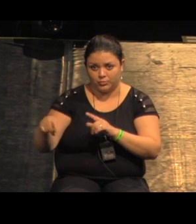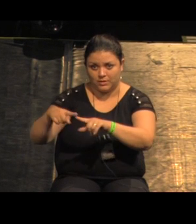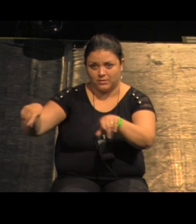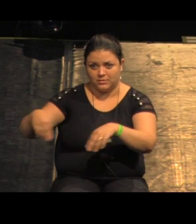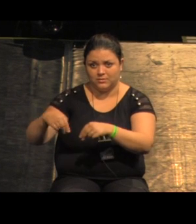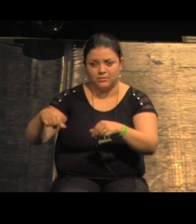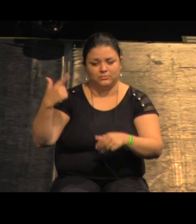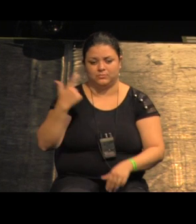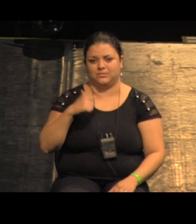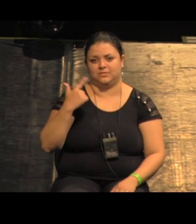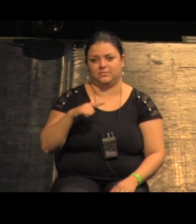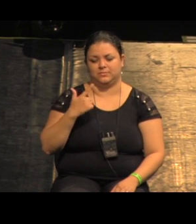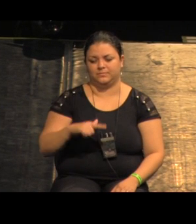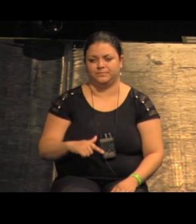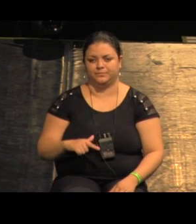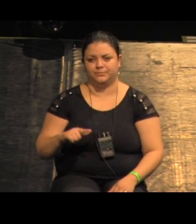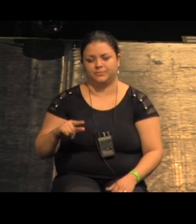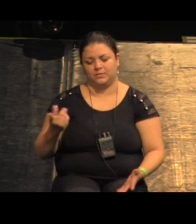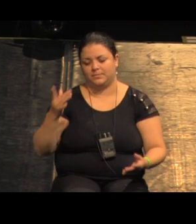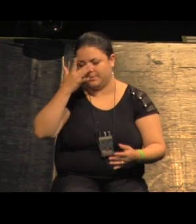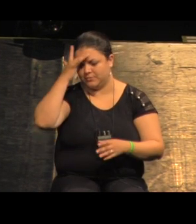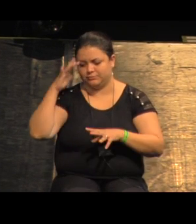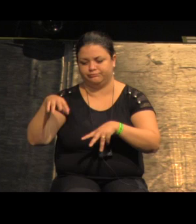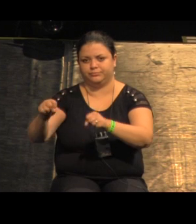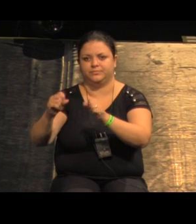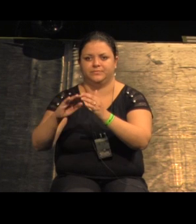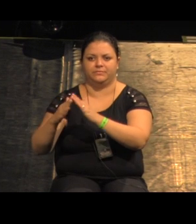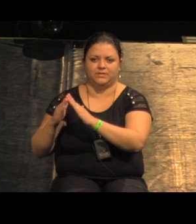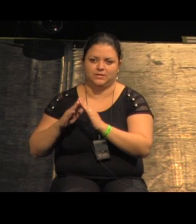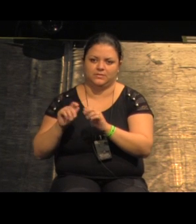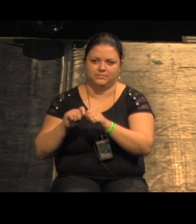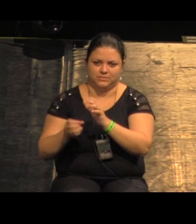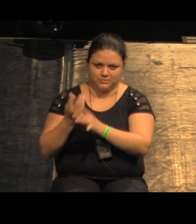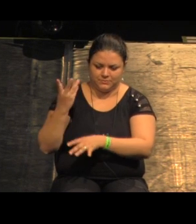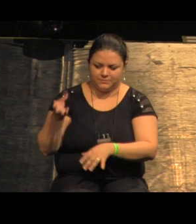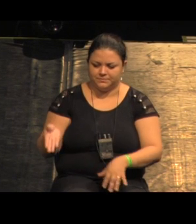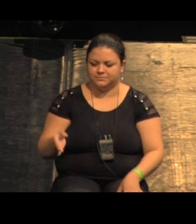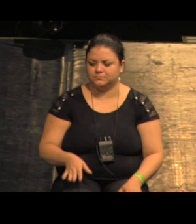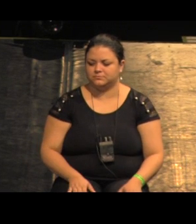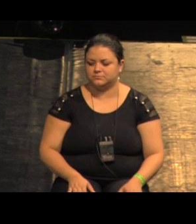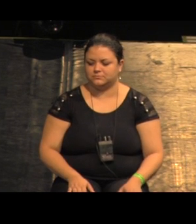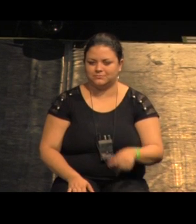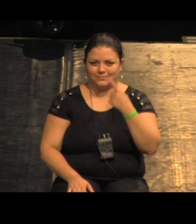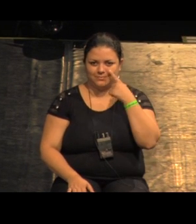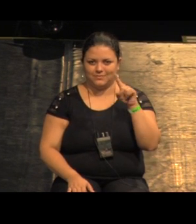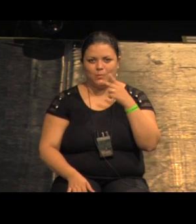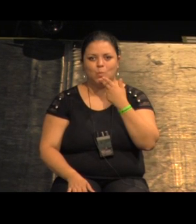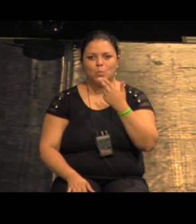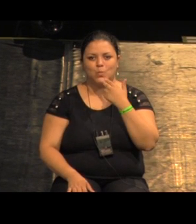era um antigo meandro do Rio a favela Lidiane ocupa toda essa área aqui inclusive esse coloridão aqui